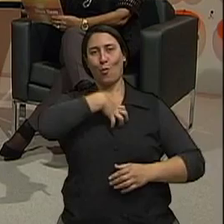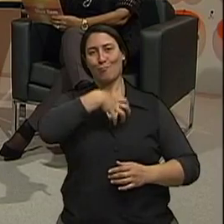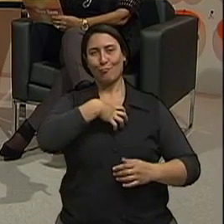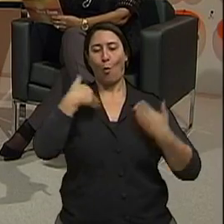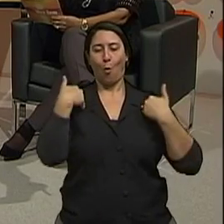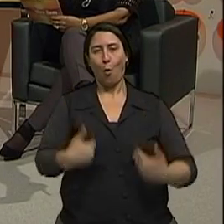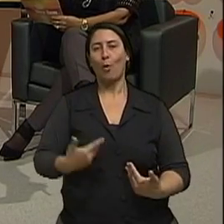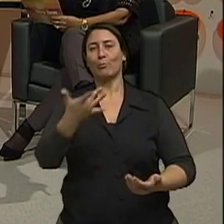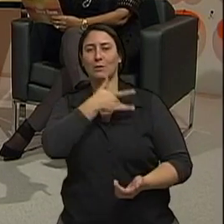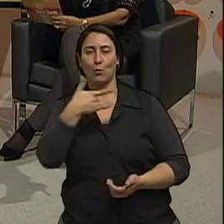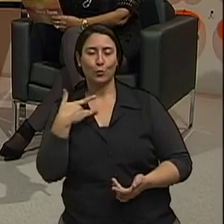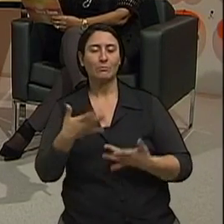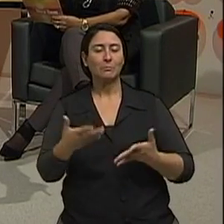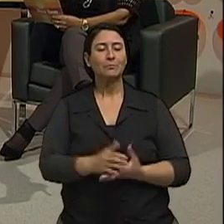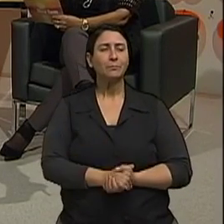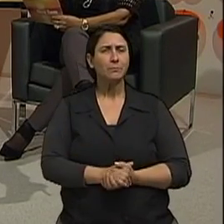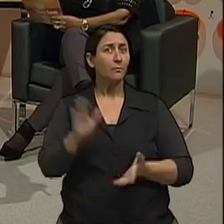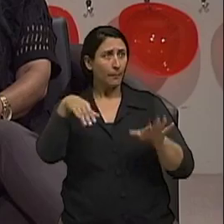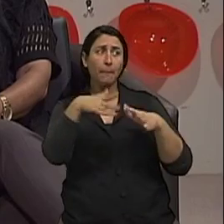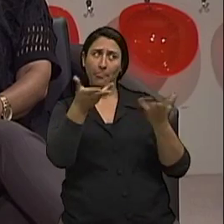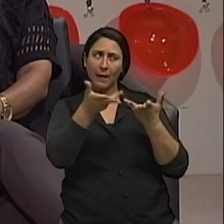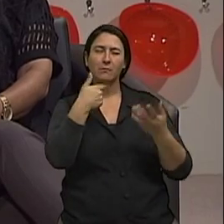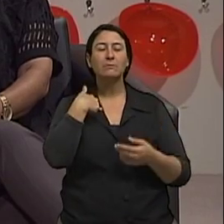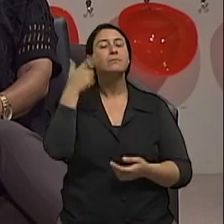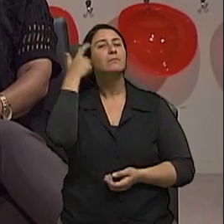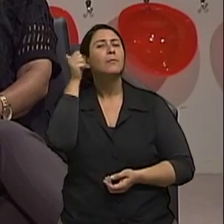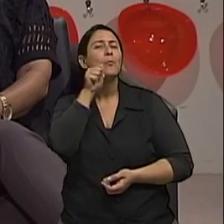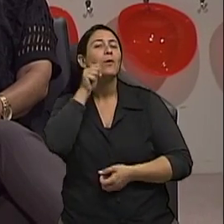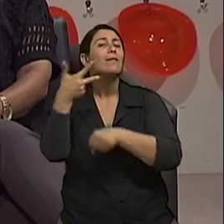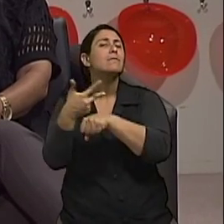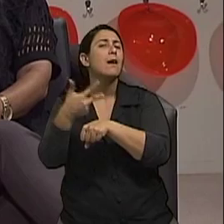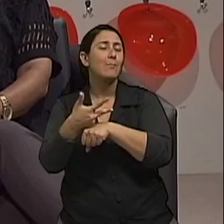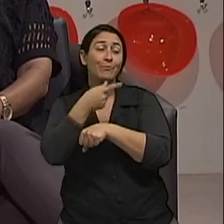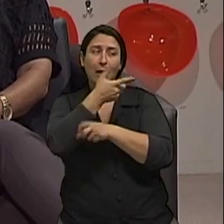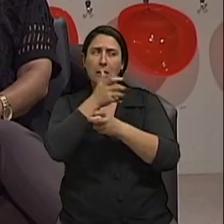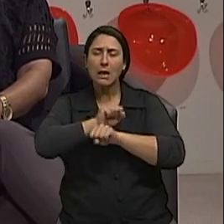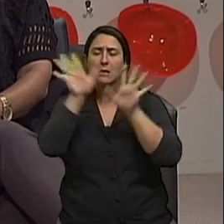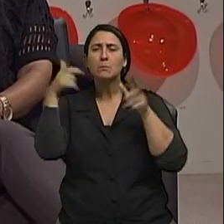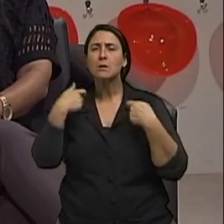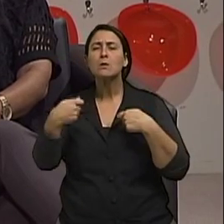na terceira idade? Agora vem aquela questão bem nossa aqui, Bem feminina. Mas que, doutor, para esclarecer,